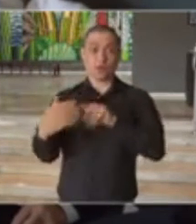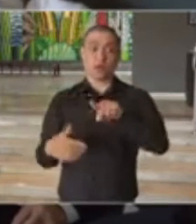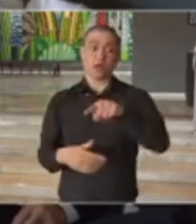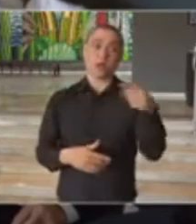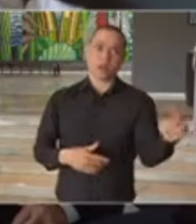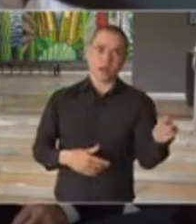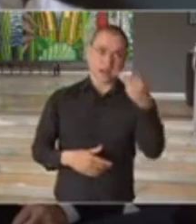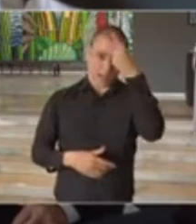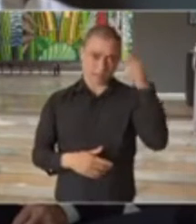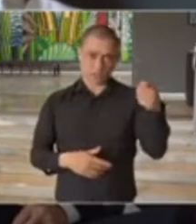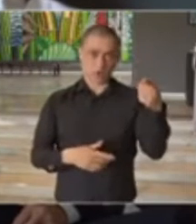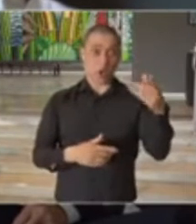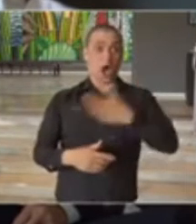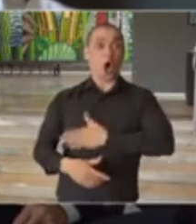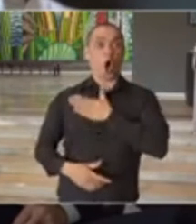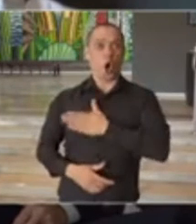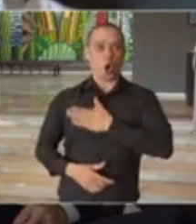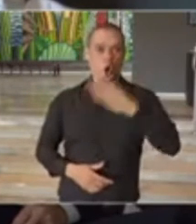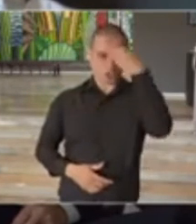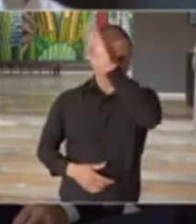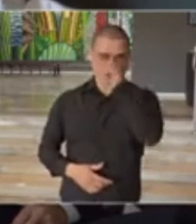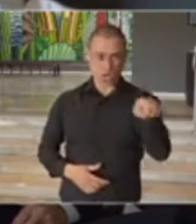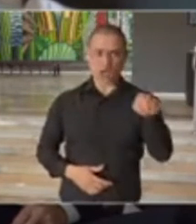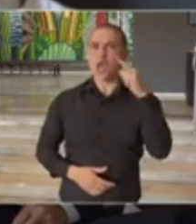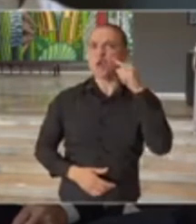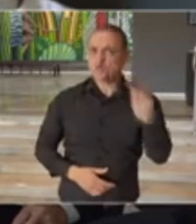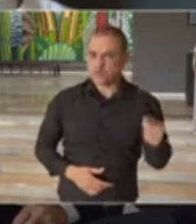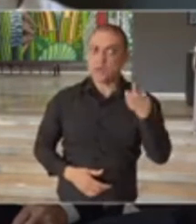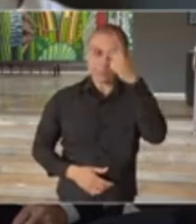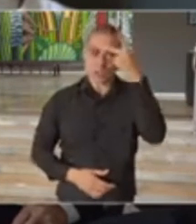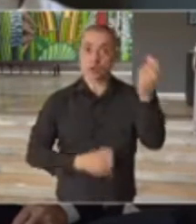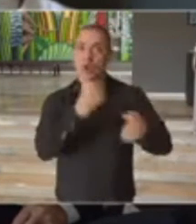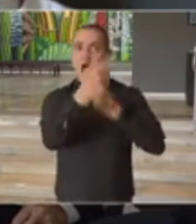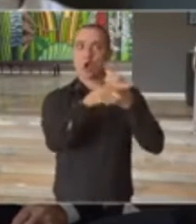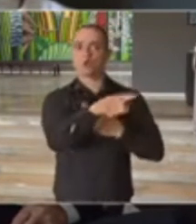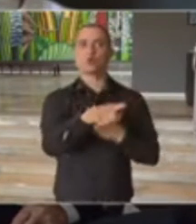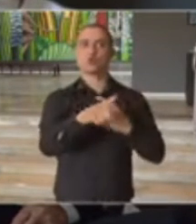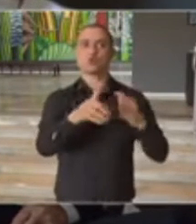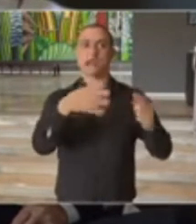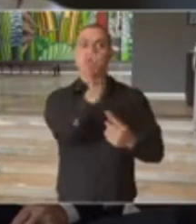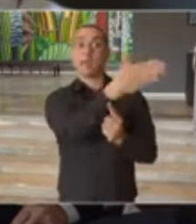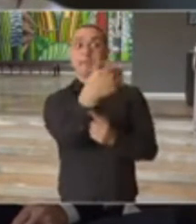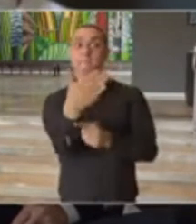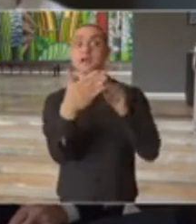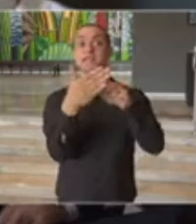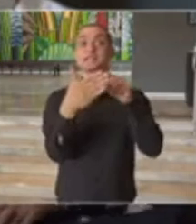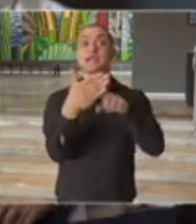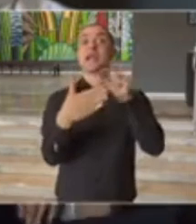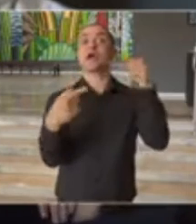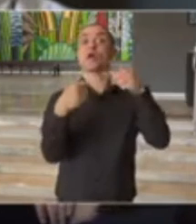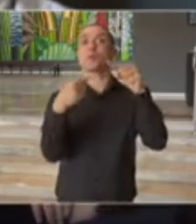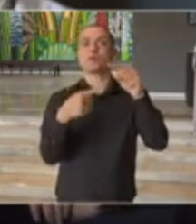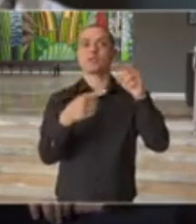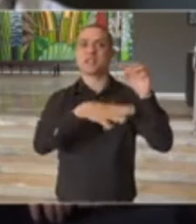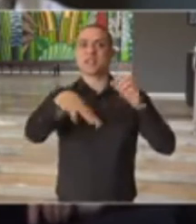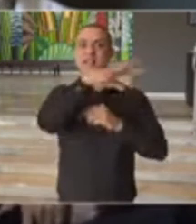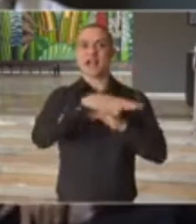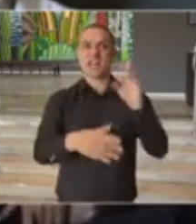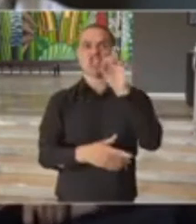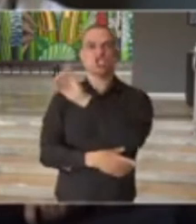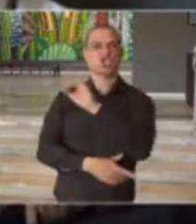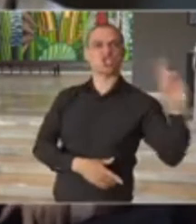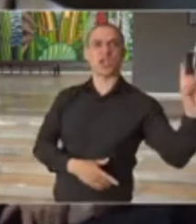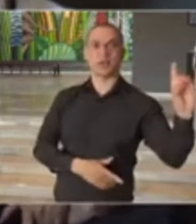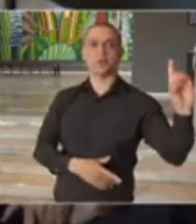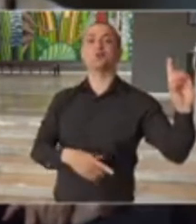manifestantes pró-Bolsonaro, foi possível ver alguns manifestantes ali se carregando bandeiras, do setor direito, uma